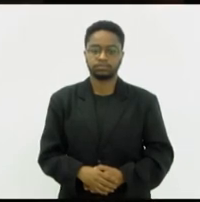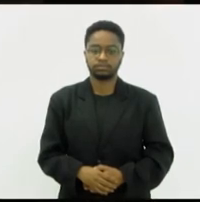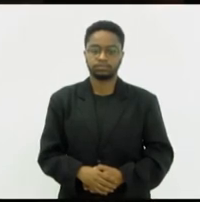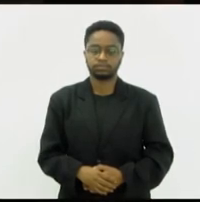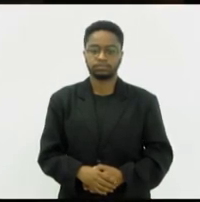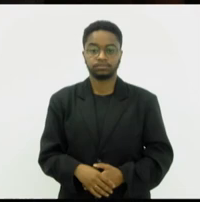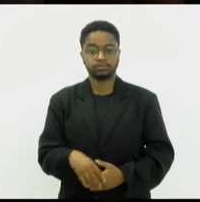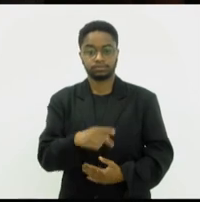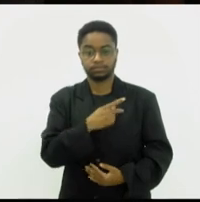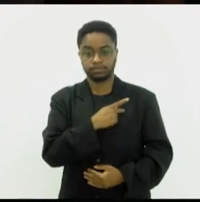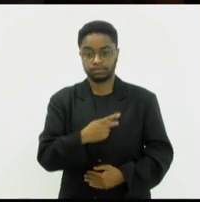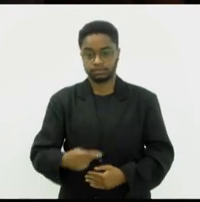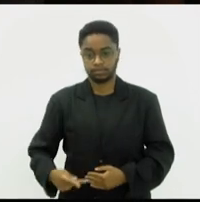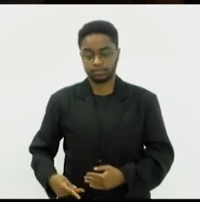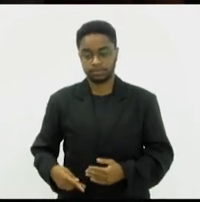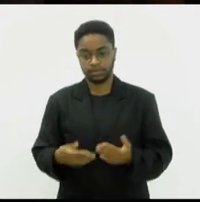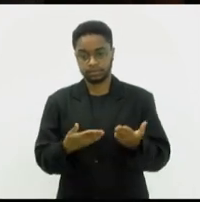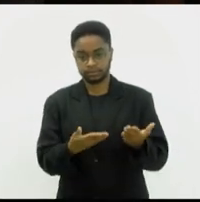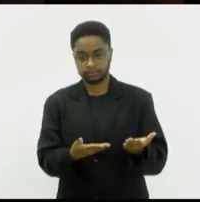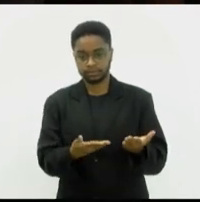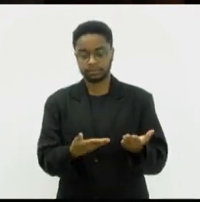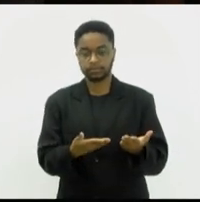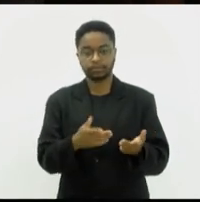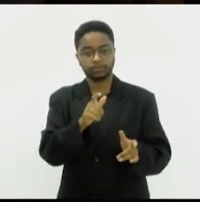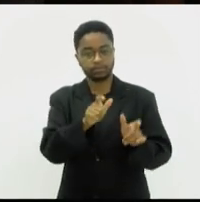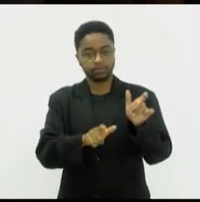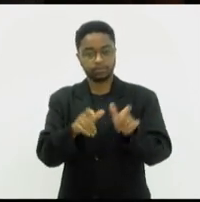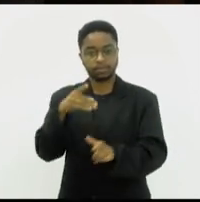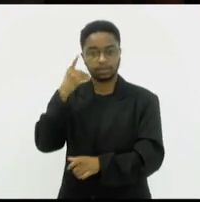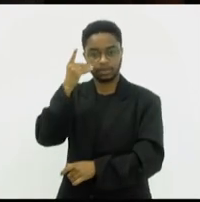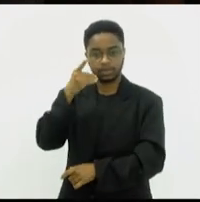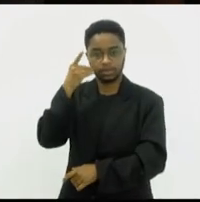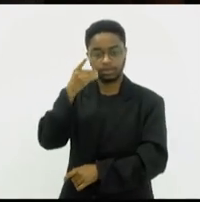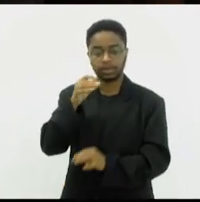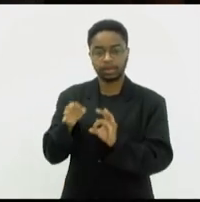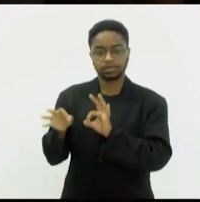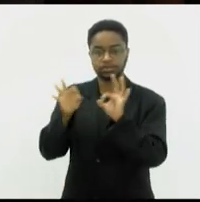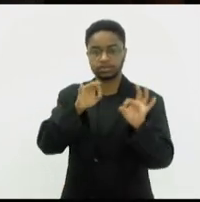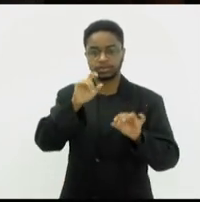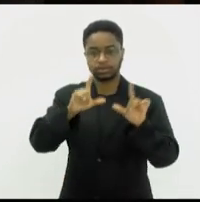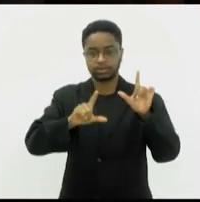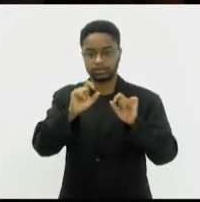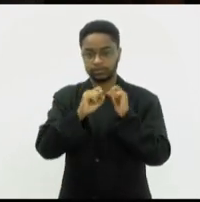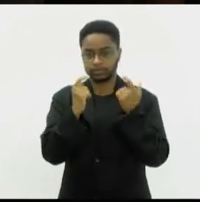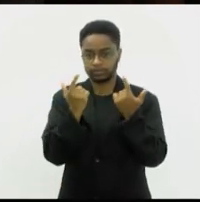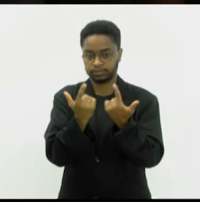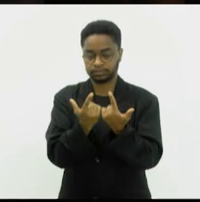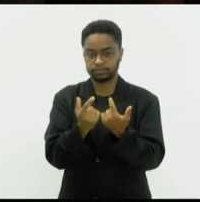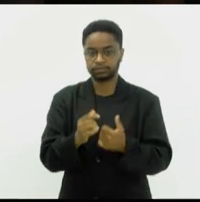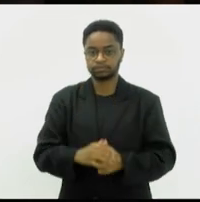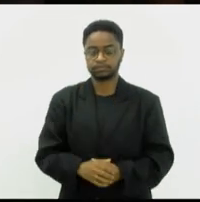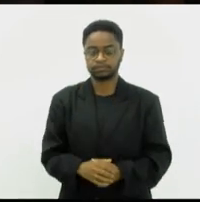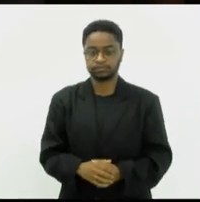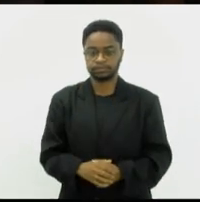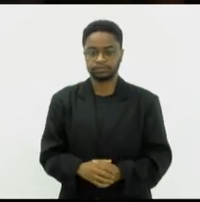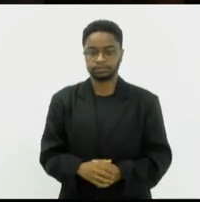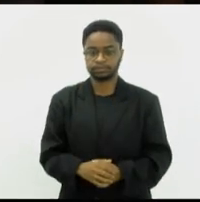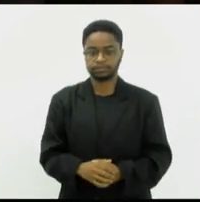senhor presidente, a todos os parlamentares, a todos que nos acompanham pela TV Alerje, senhor presidente,